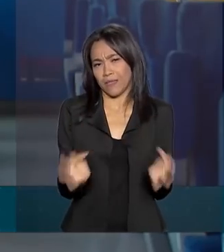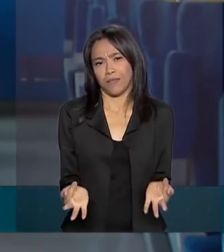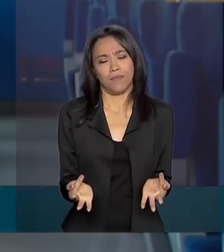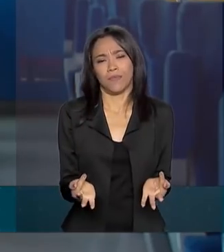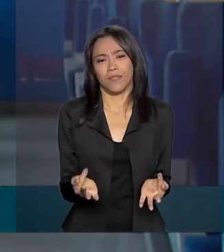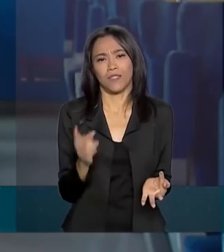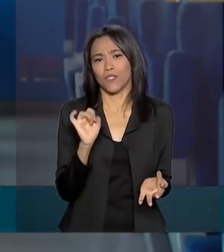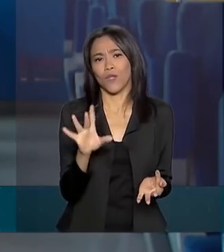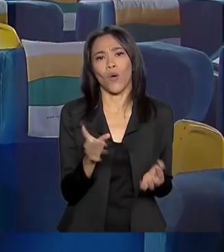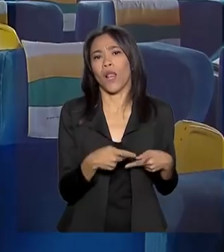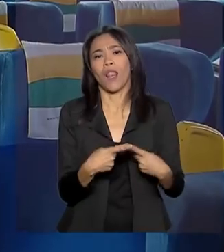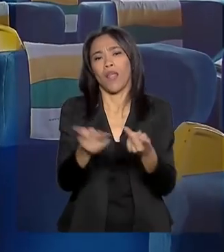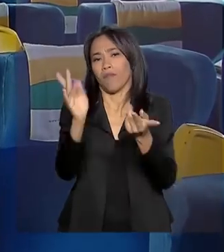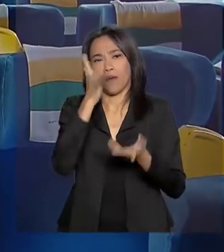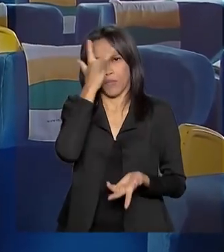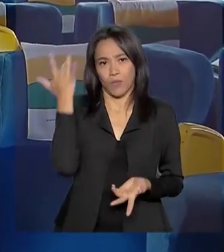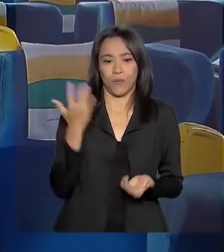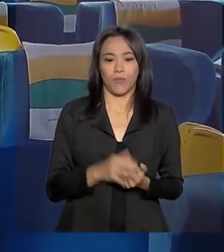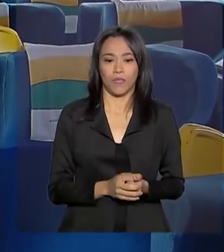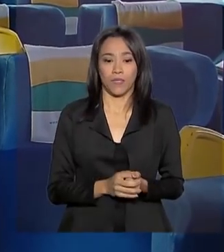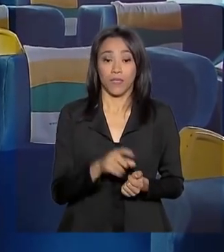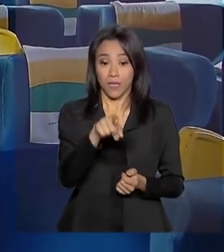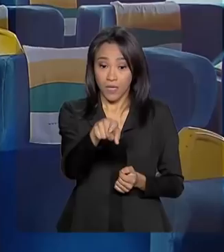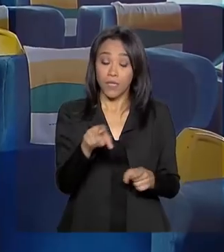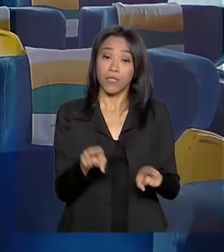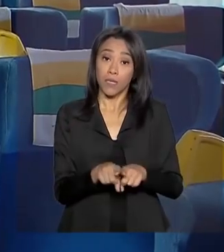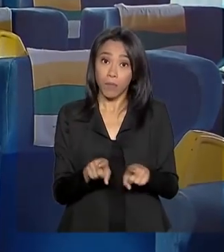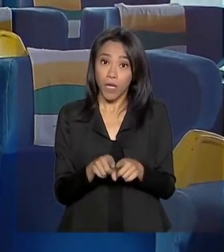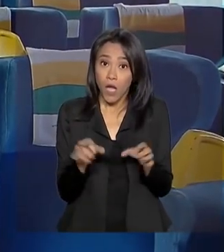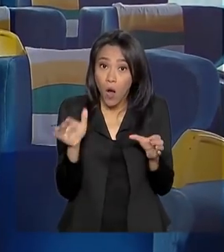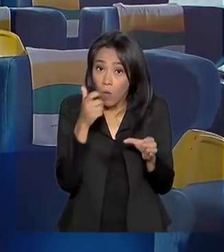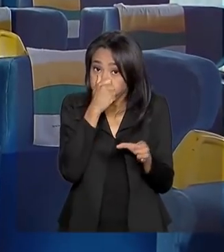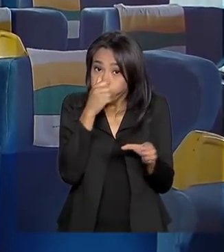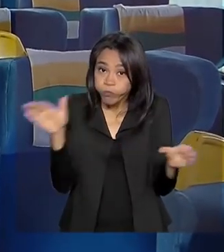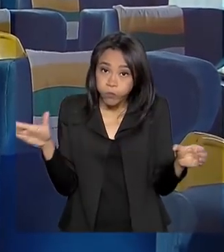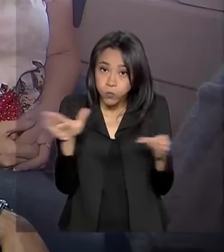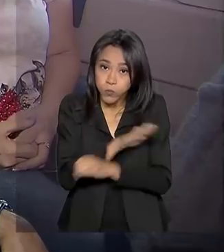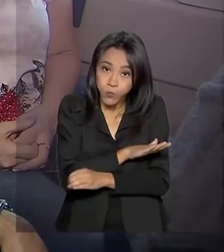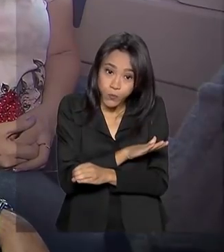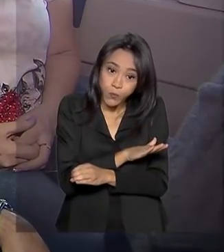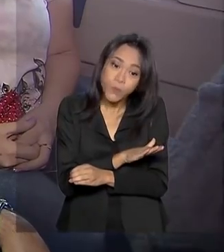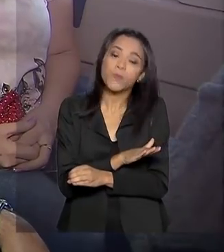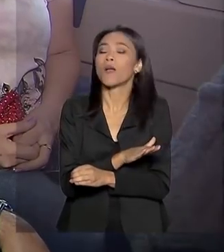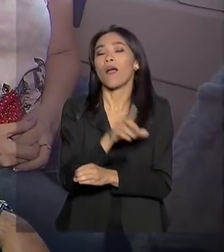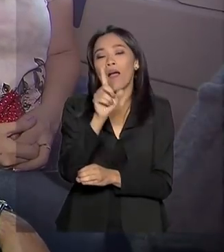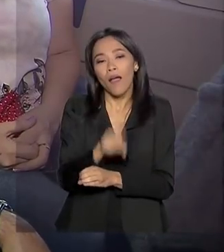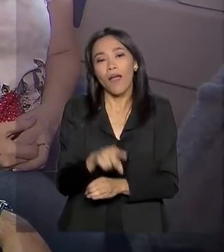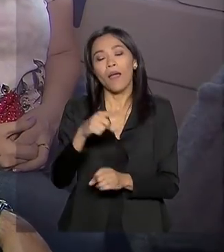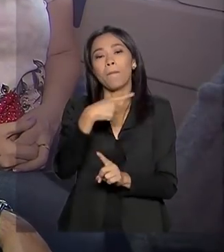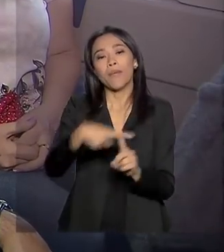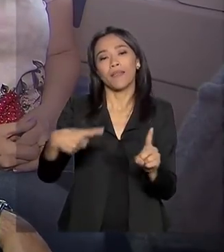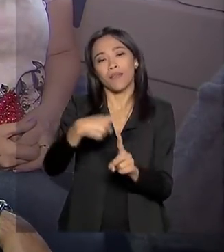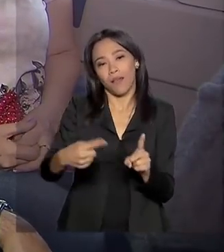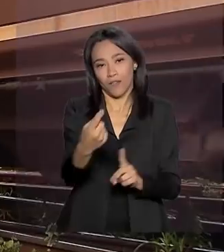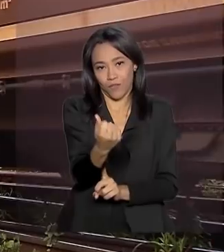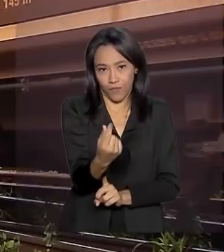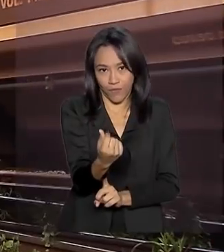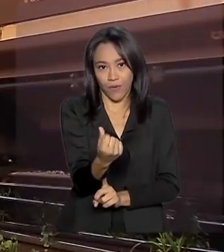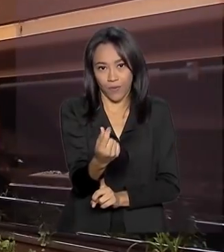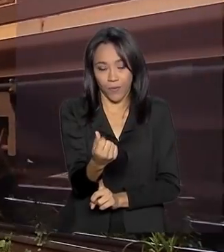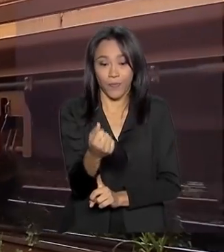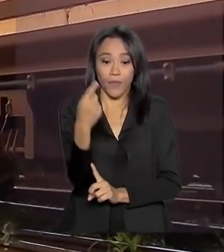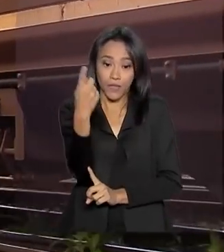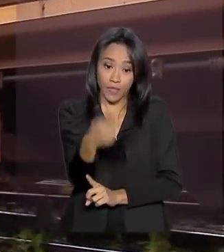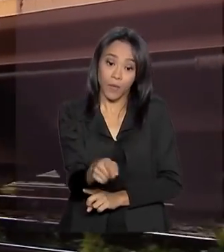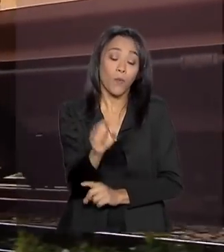transportar pessoas. E como a capacidade de lotação é maior, a passagem custa metade do preço. A